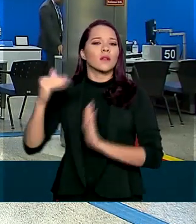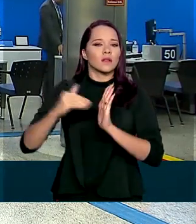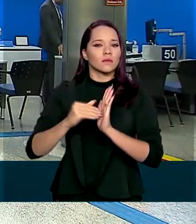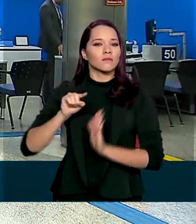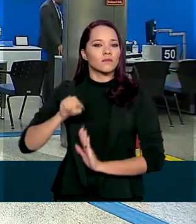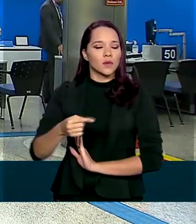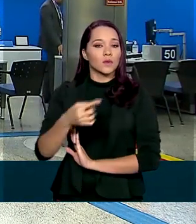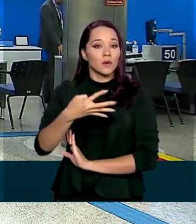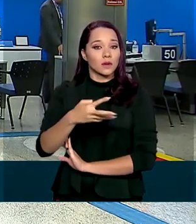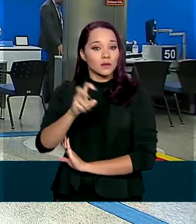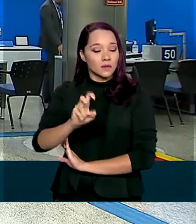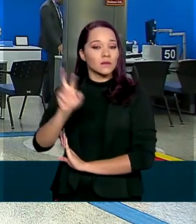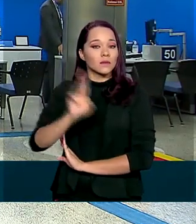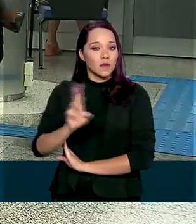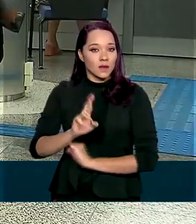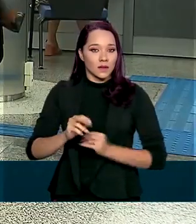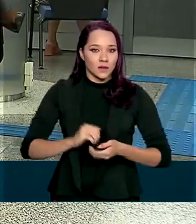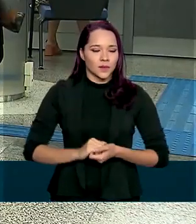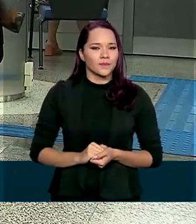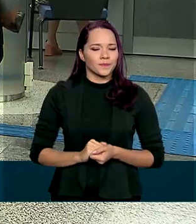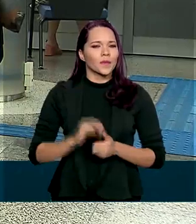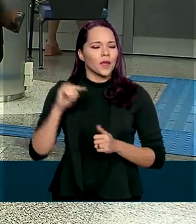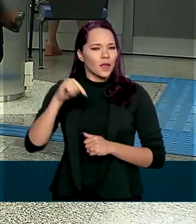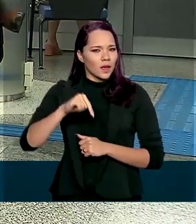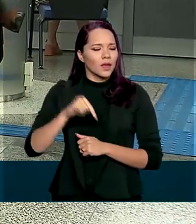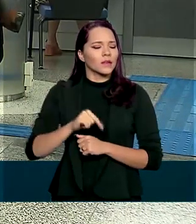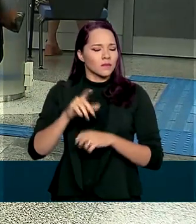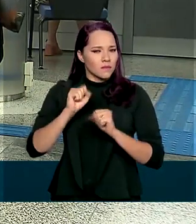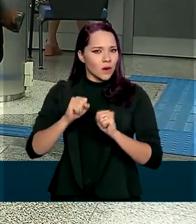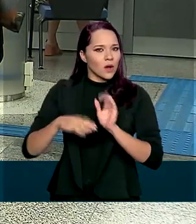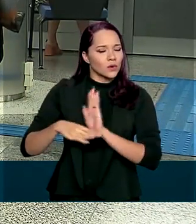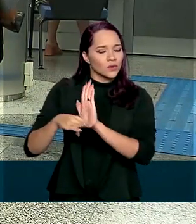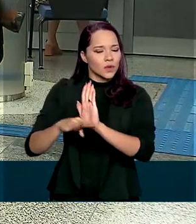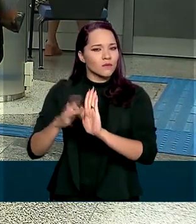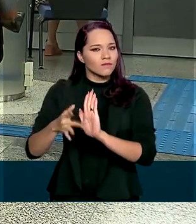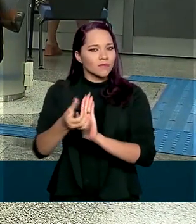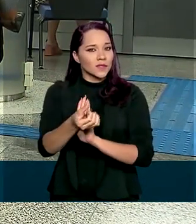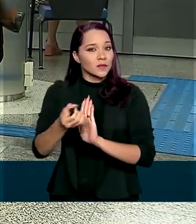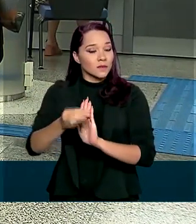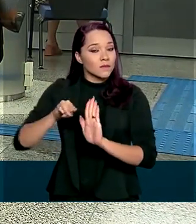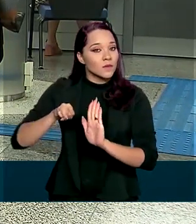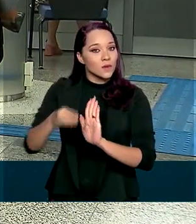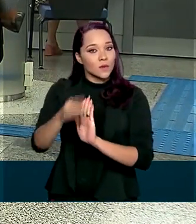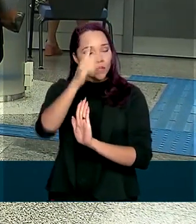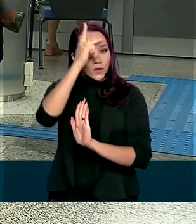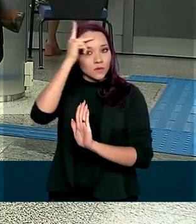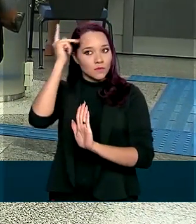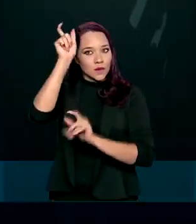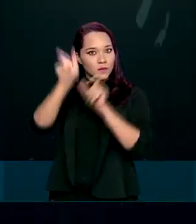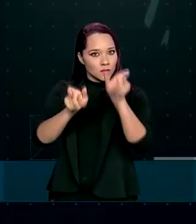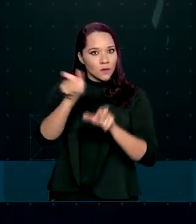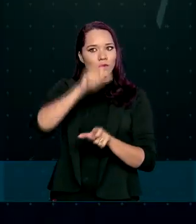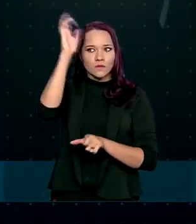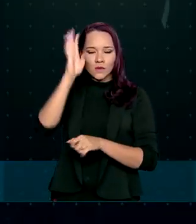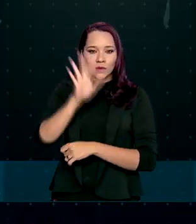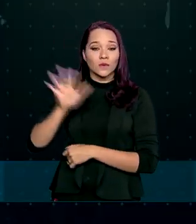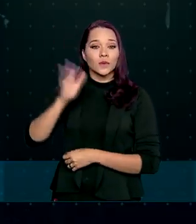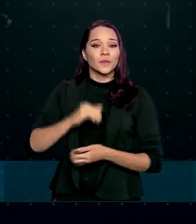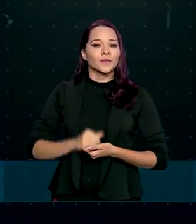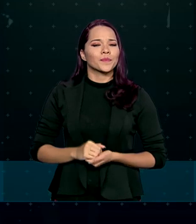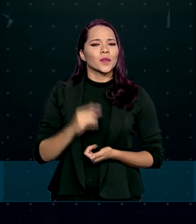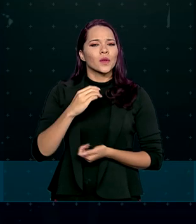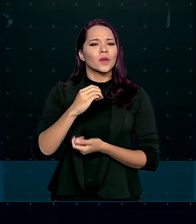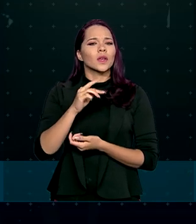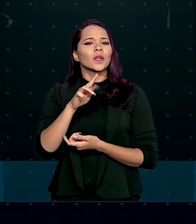R$.045. A medida deve beneficiar 60 milhões de pessoas. Os créditos